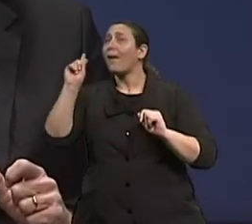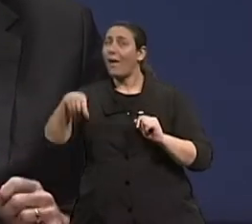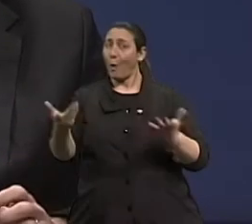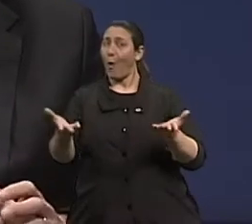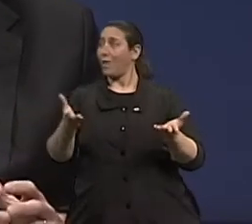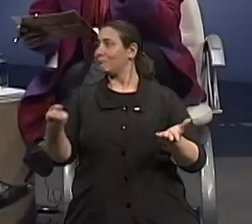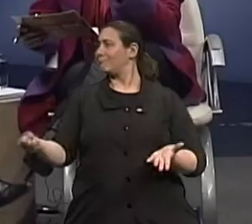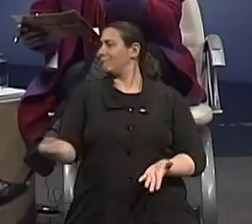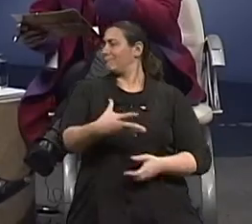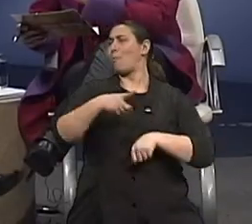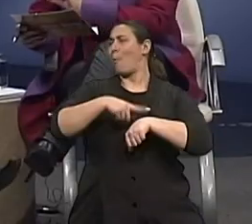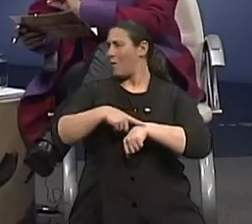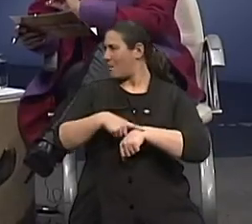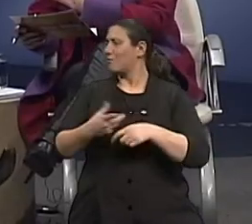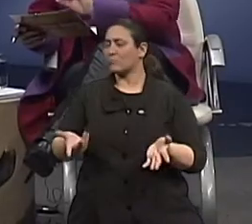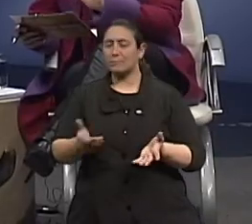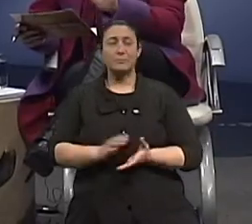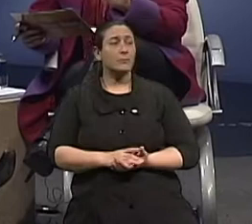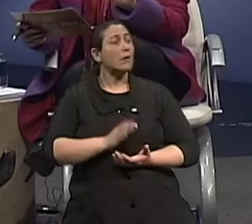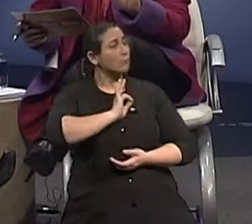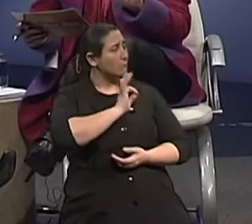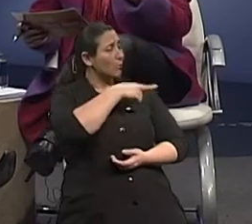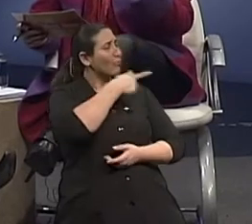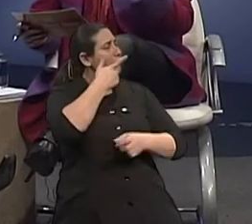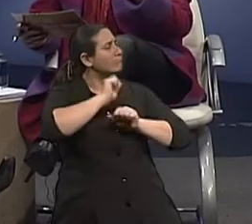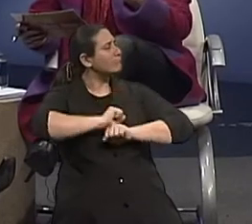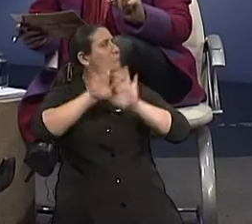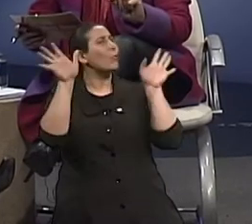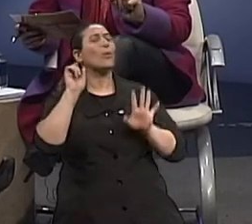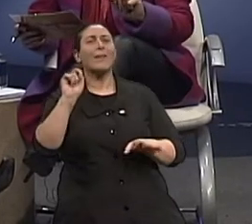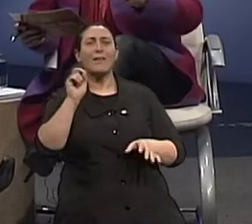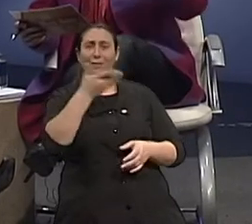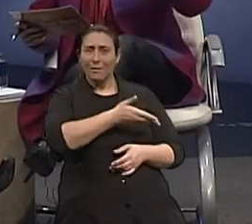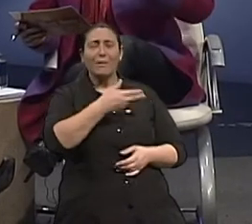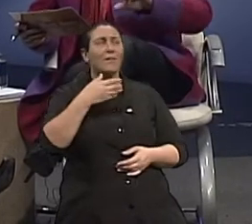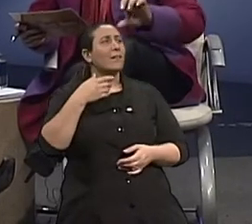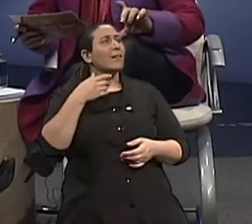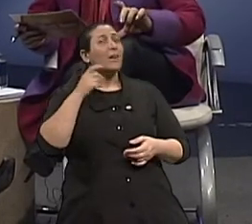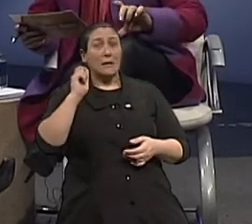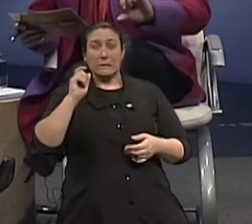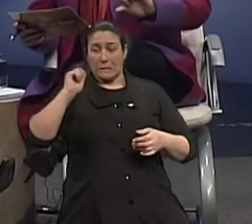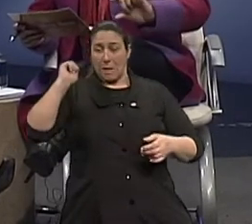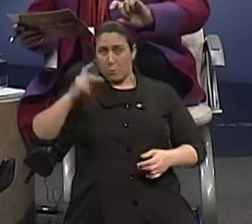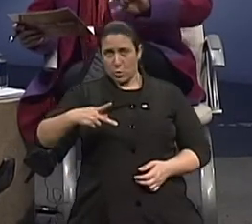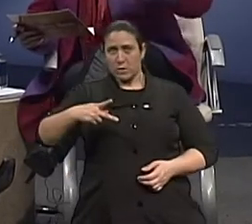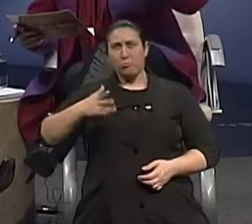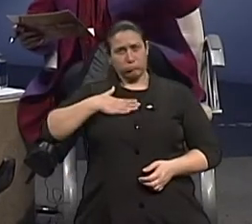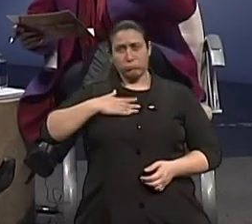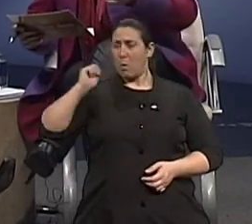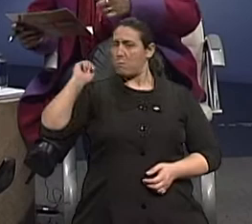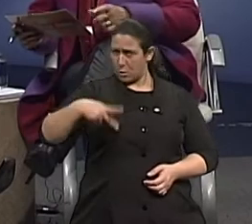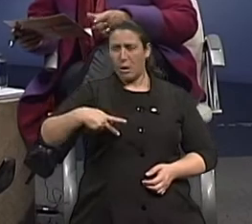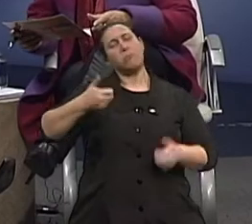Claro. E a gente está falando aqui o seguinte, e o doutor está deixando muito claro, doutor Terra, é que na realidade se aposentar sim, deixar de